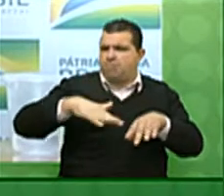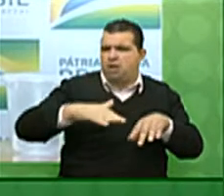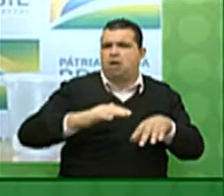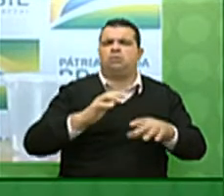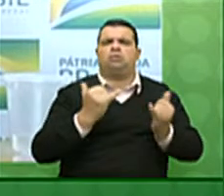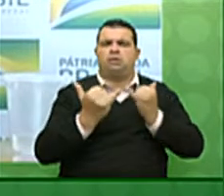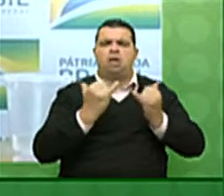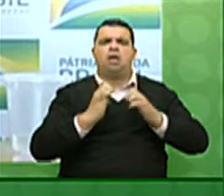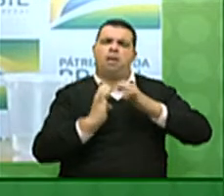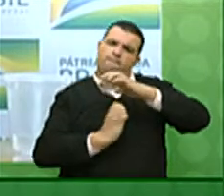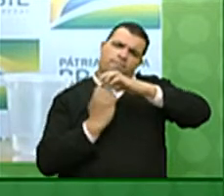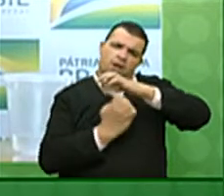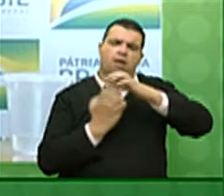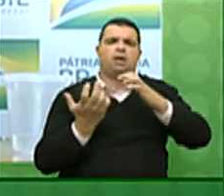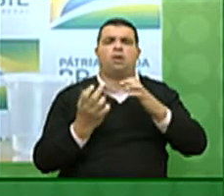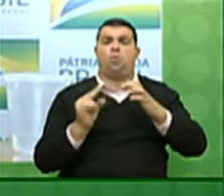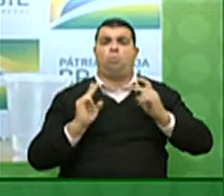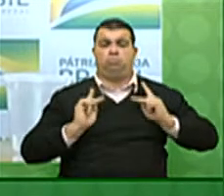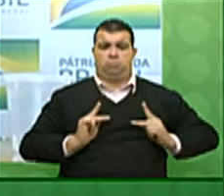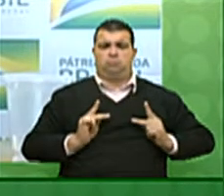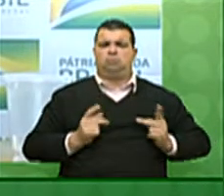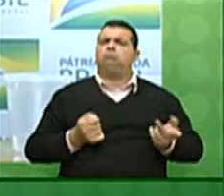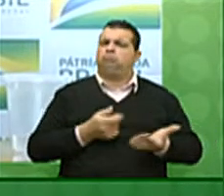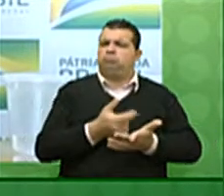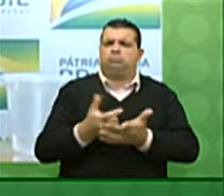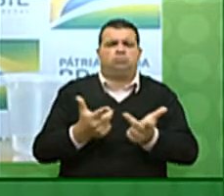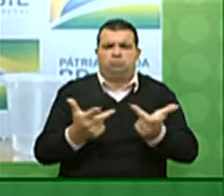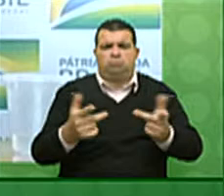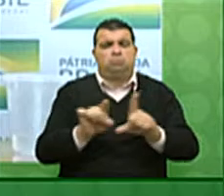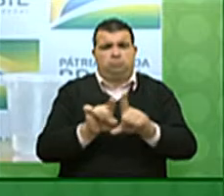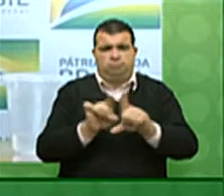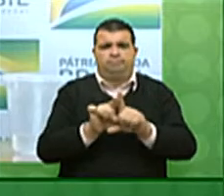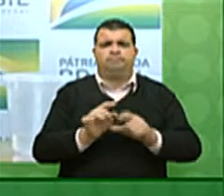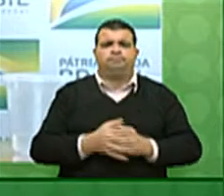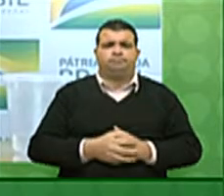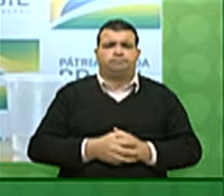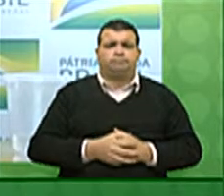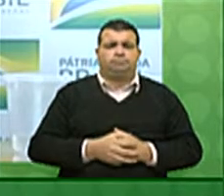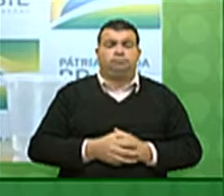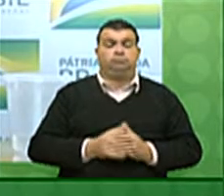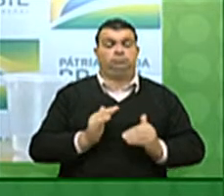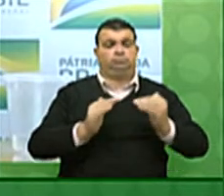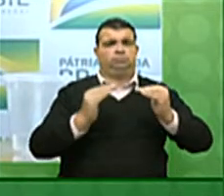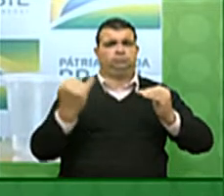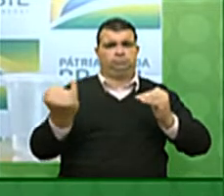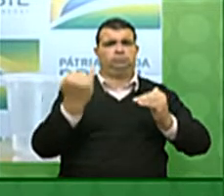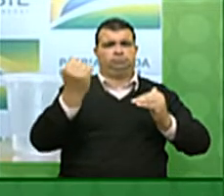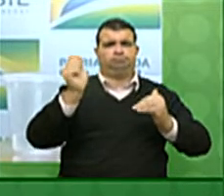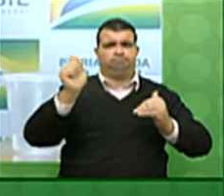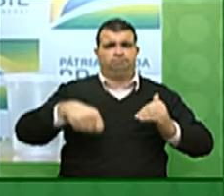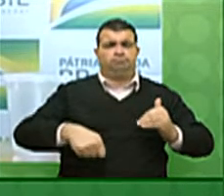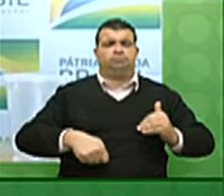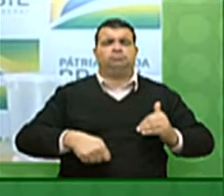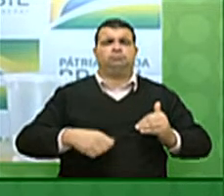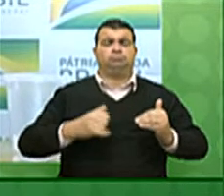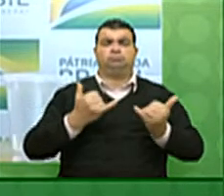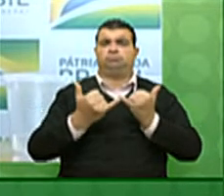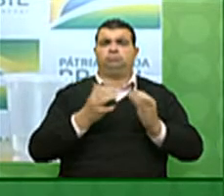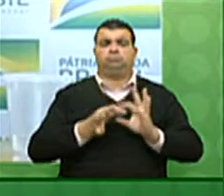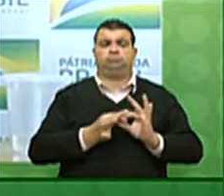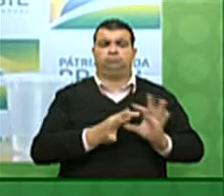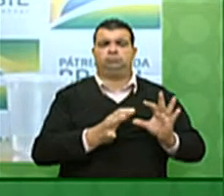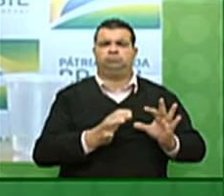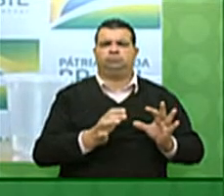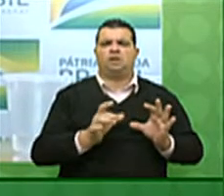empresas e consumidores. Houve também avanços importantes em concessões de